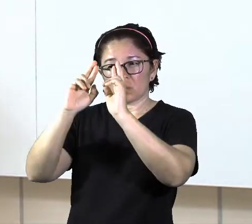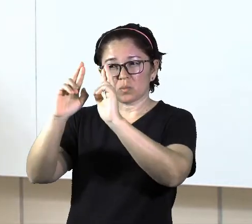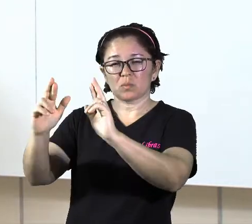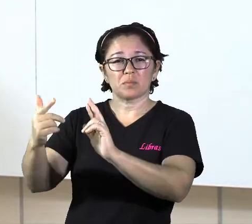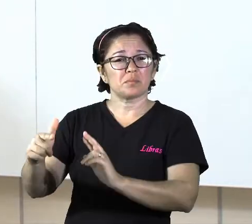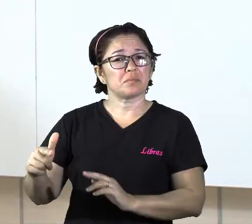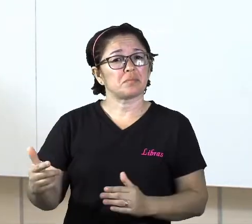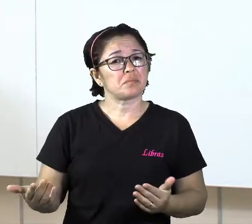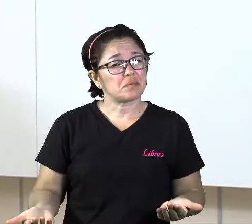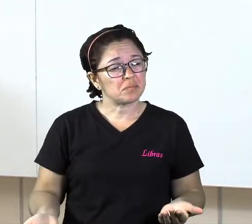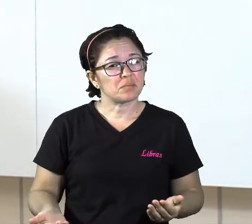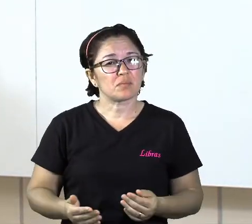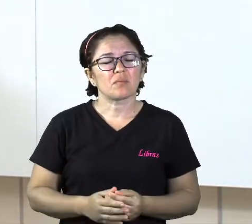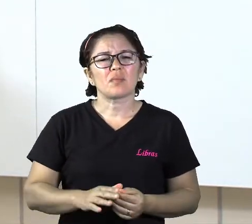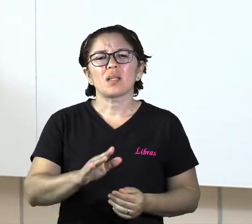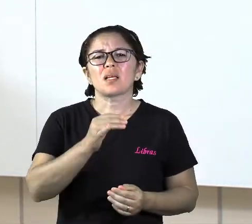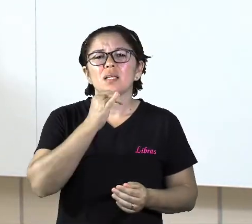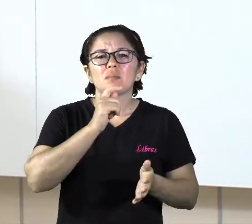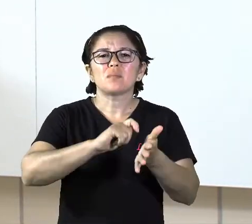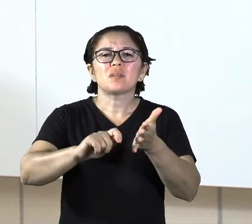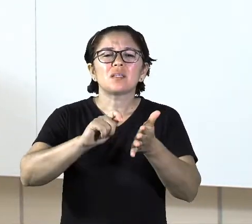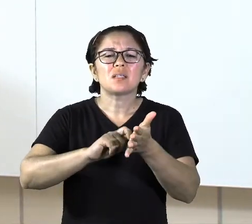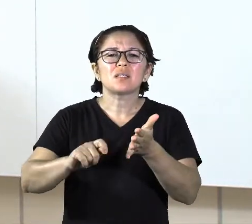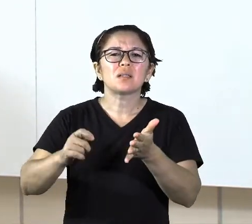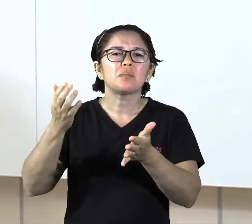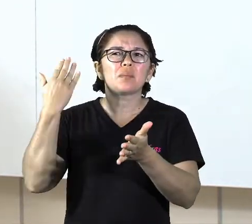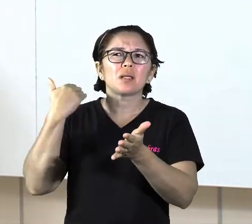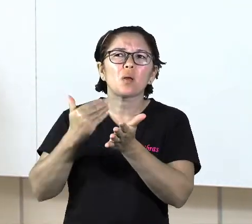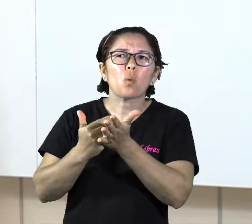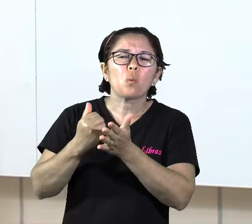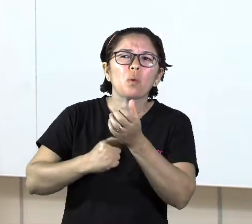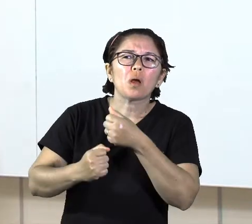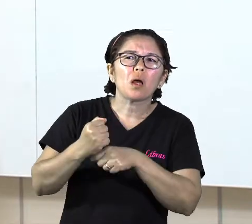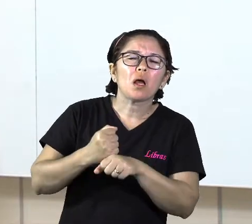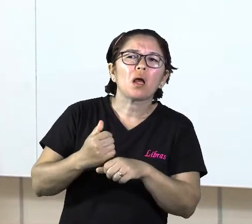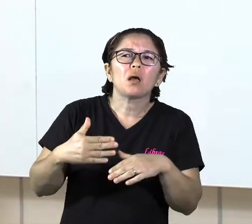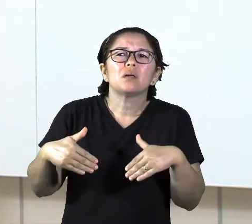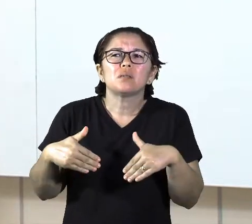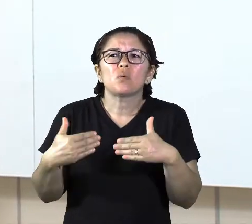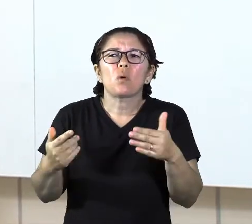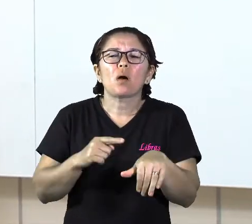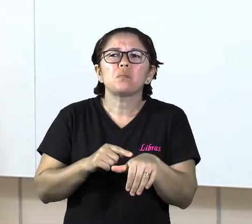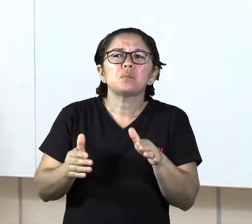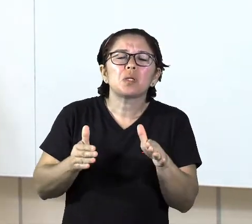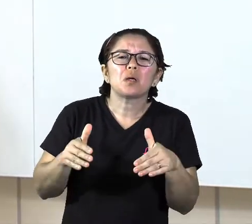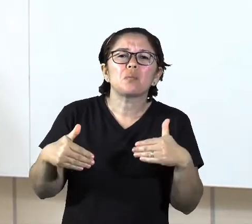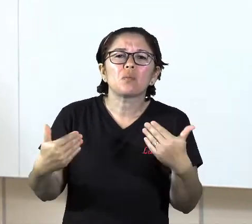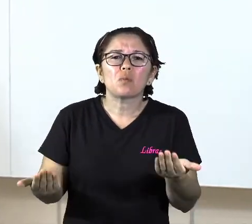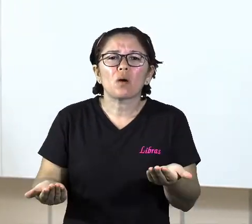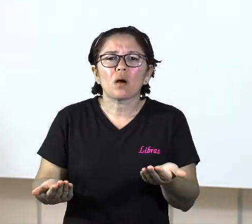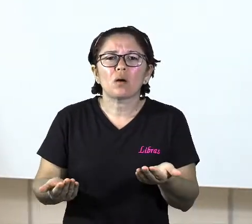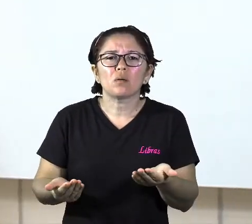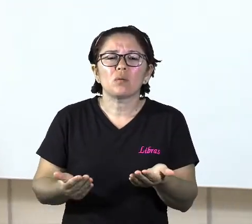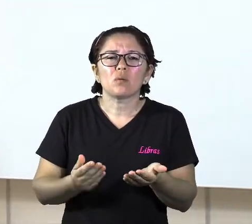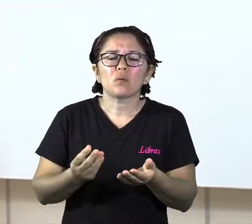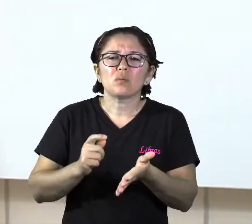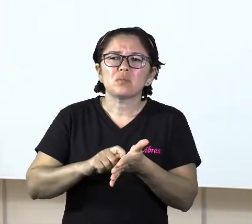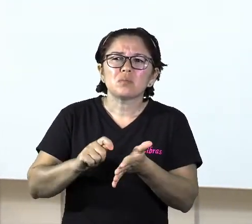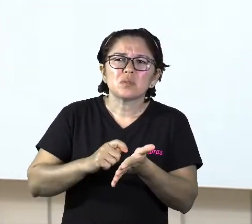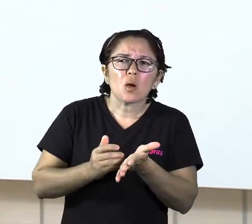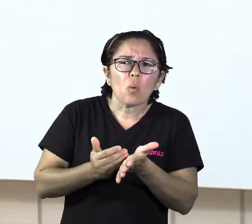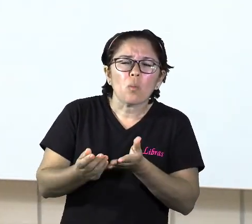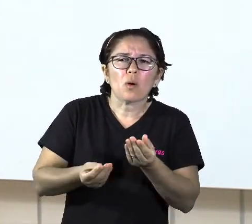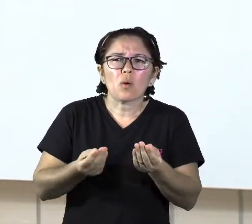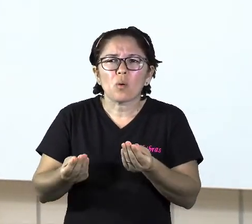surgiu e por que os homens inventaram a escrita? Então, a história conta que a